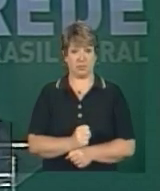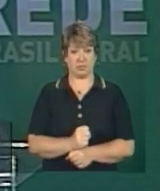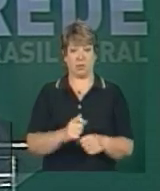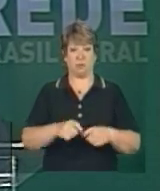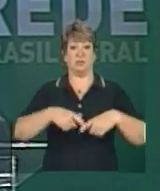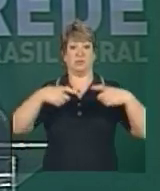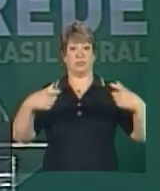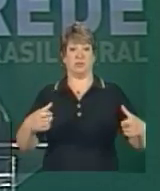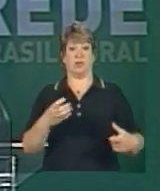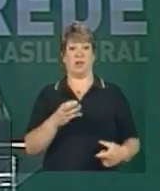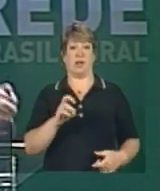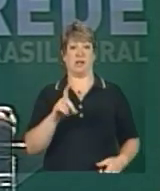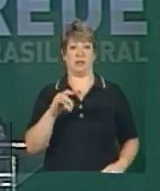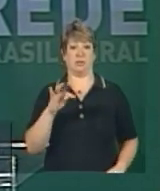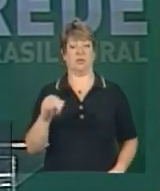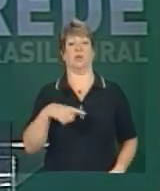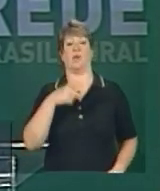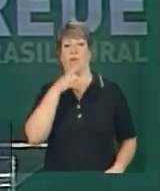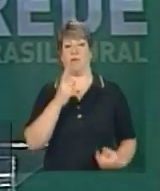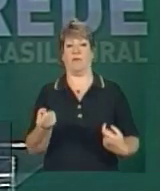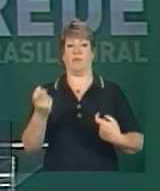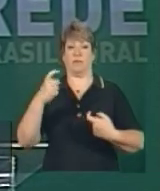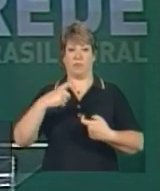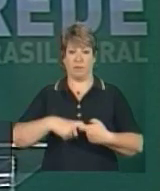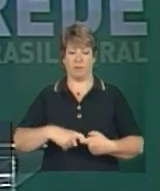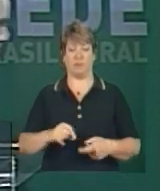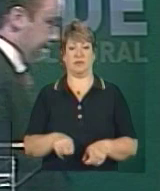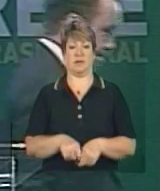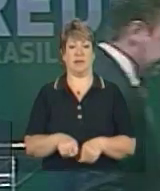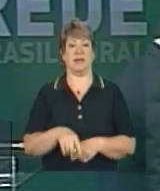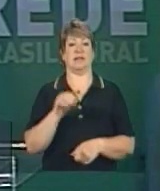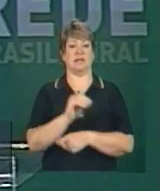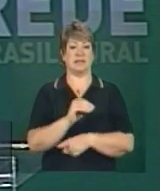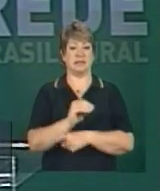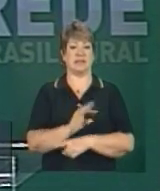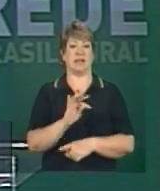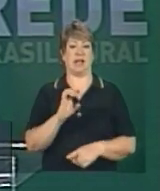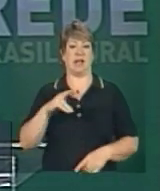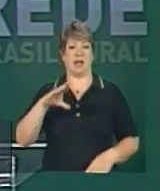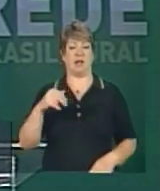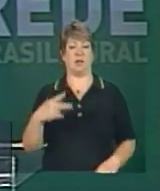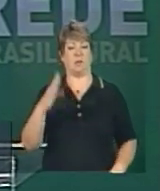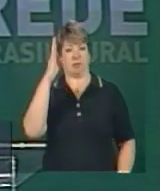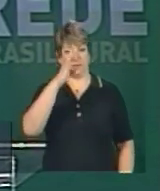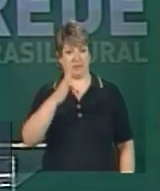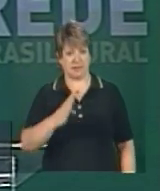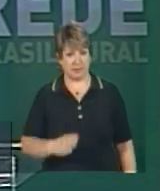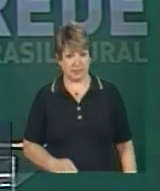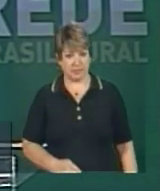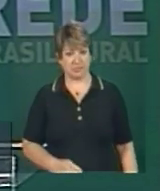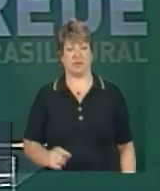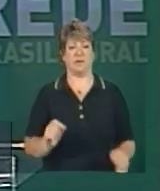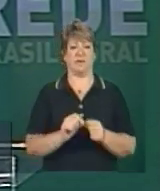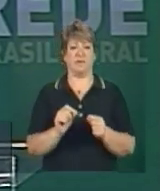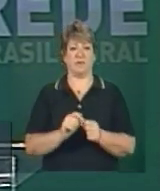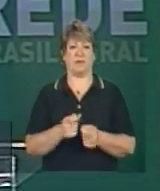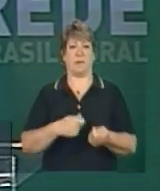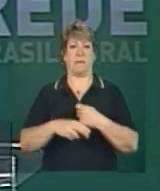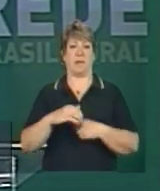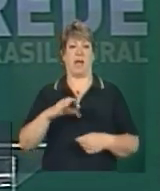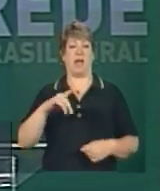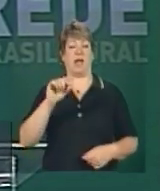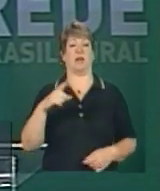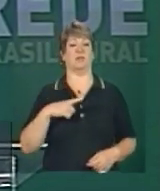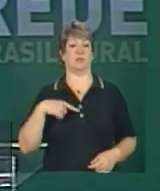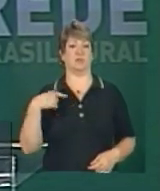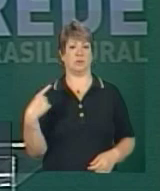ampliarmos o crédito, retomarmos e reestruturarmos a assistência técnica no Brasil, criarmos os mercados institucionais, em